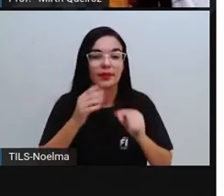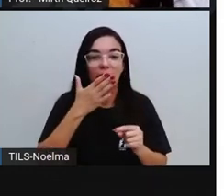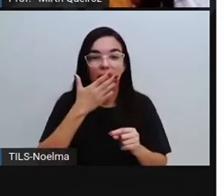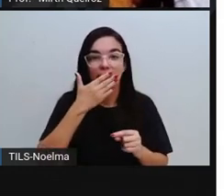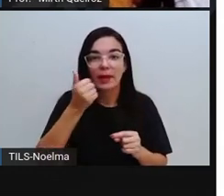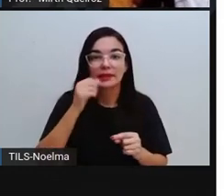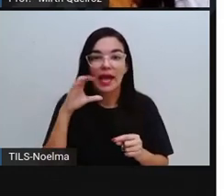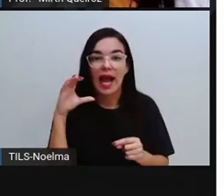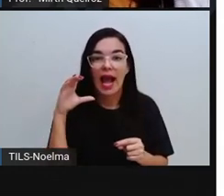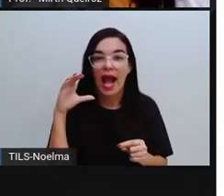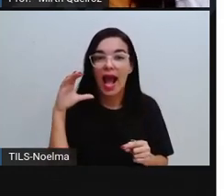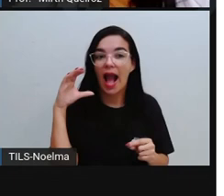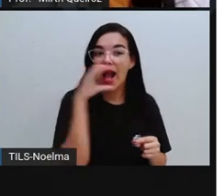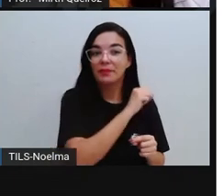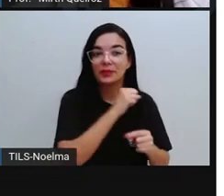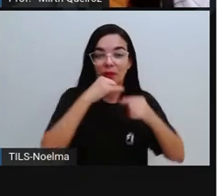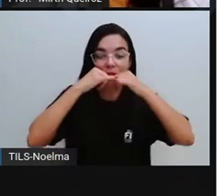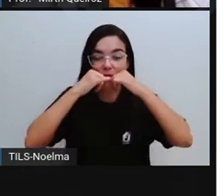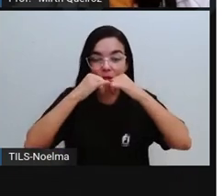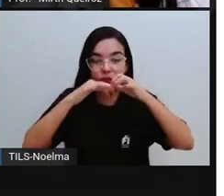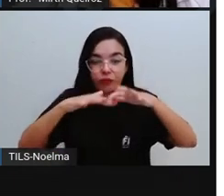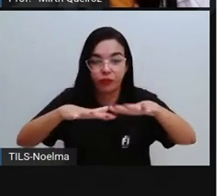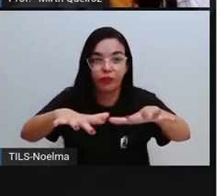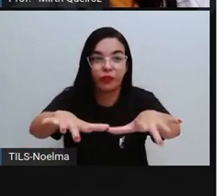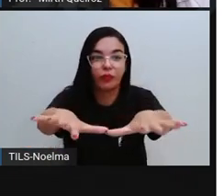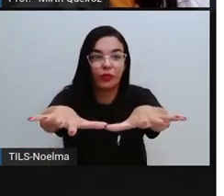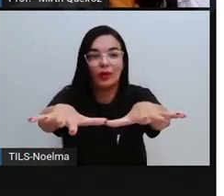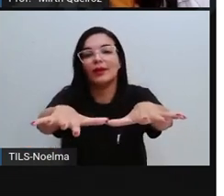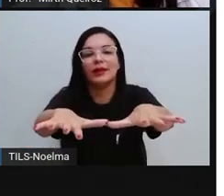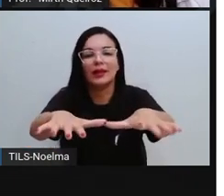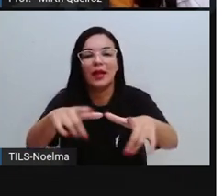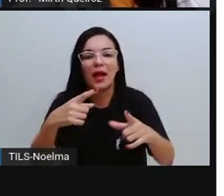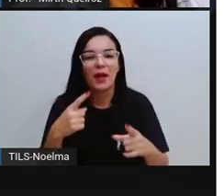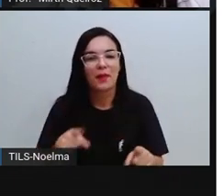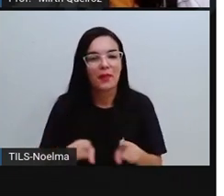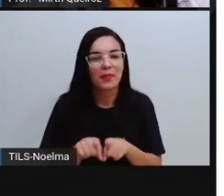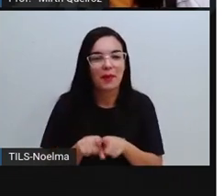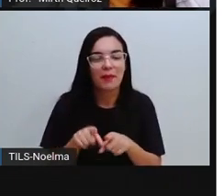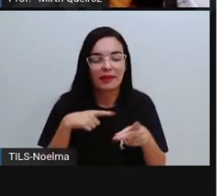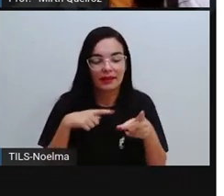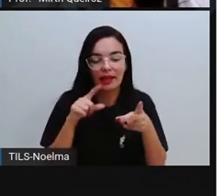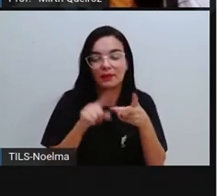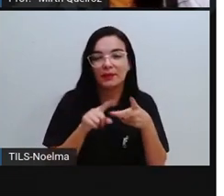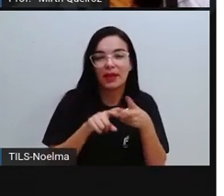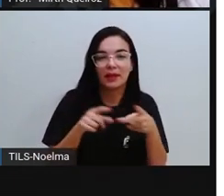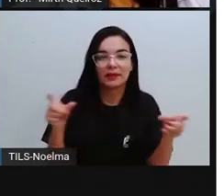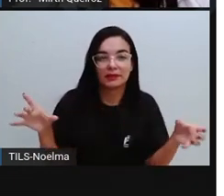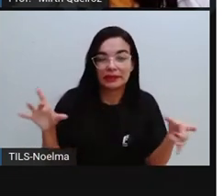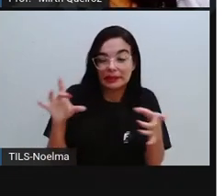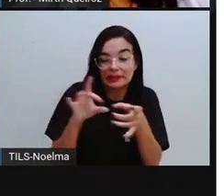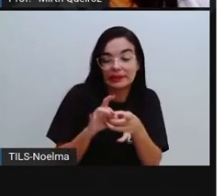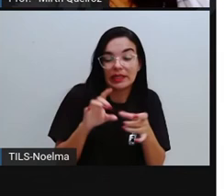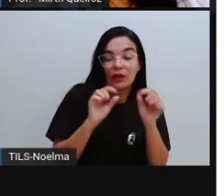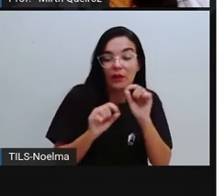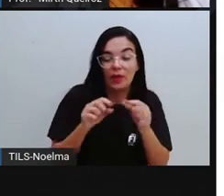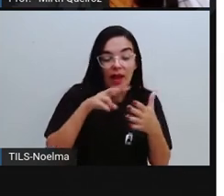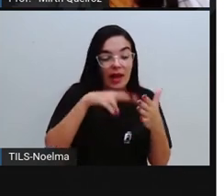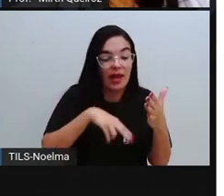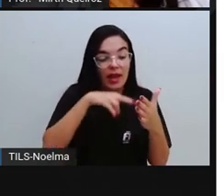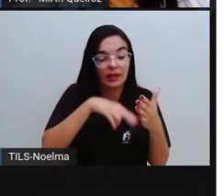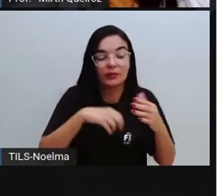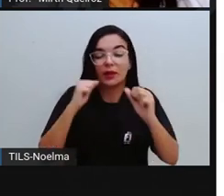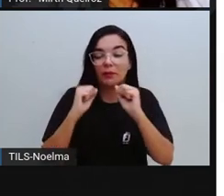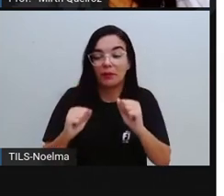mais rápida, maior engajamento dos leitores, porque vai haver uma maior participação, interação do leitor com o